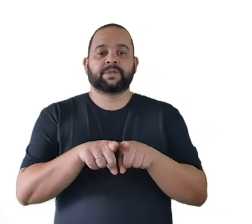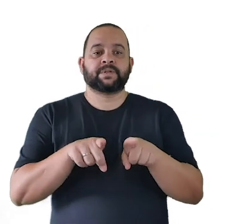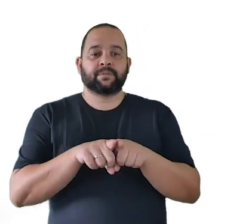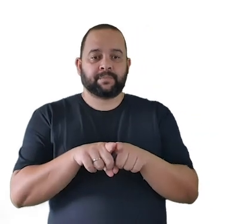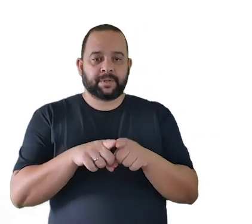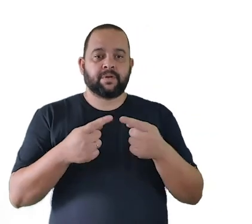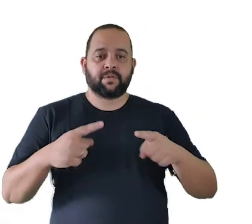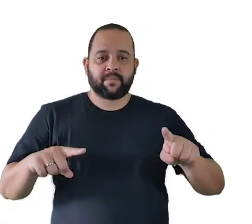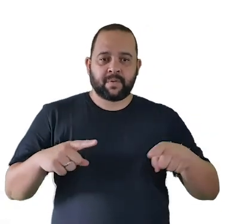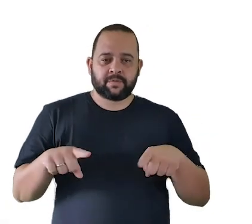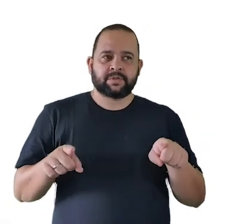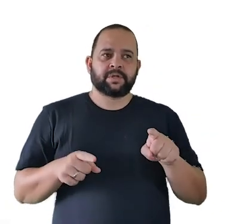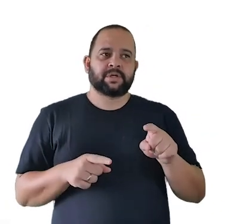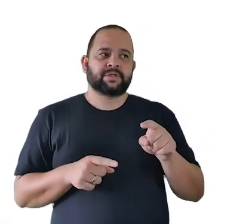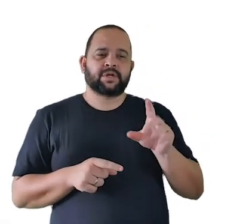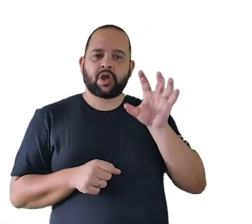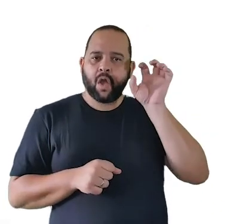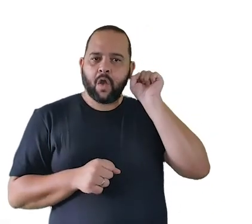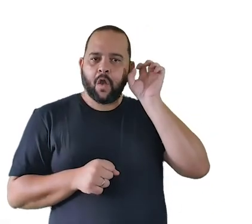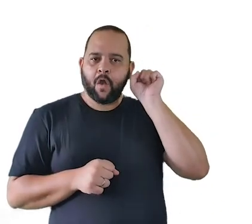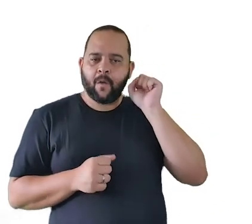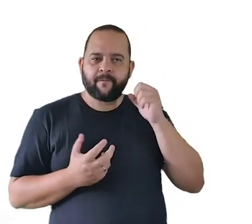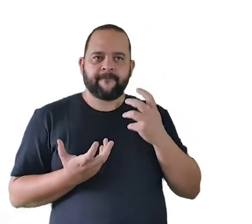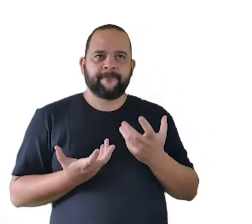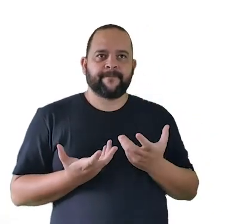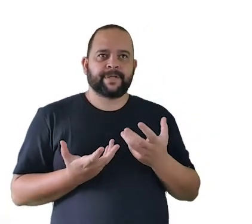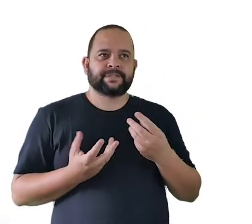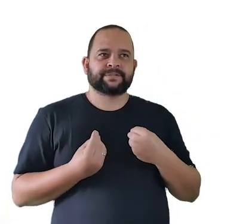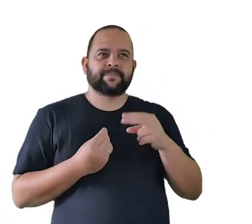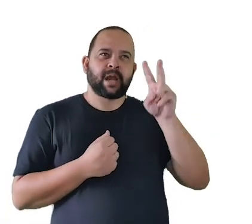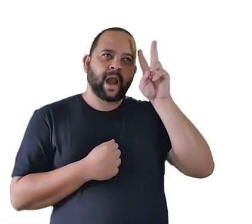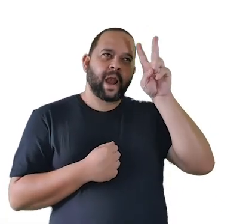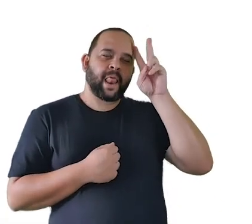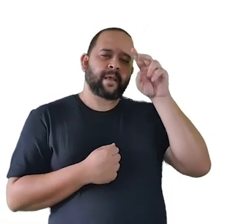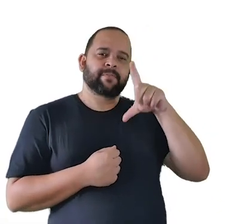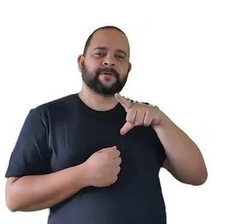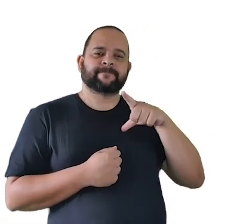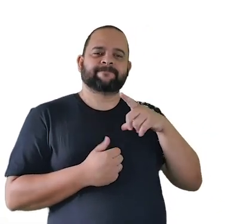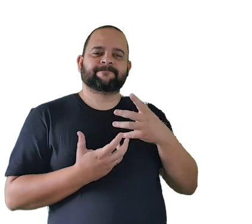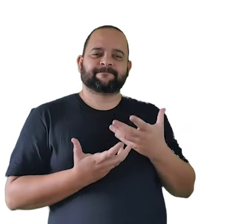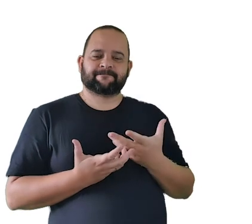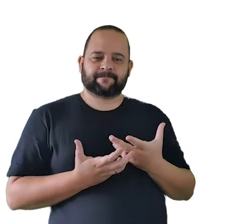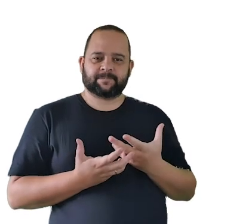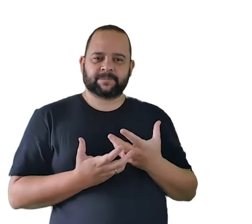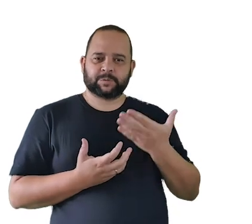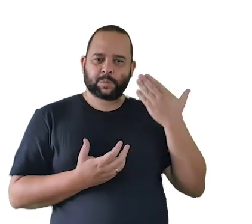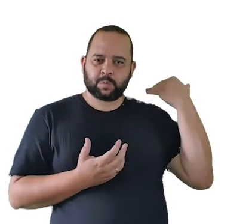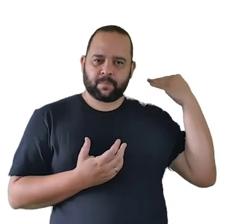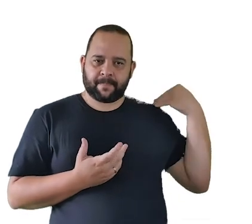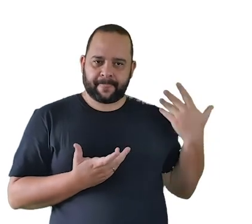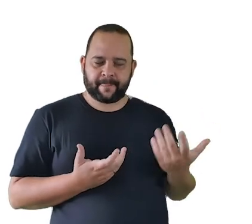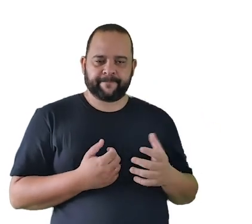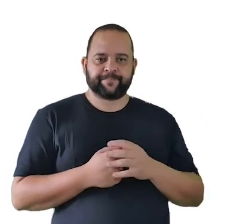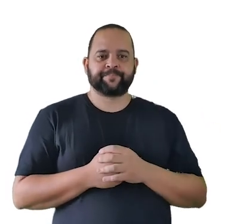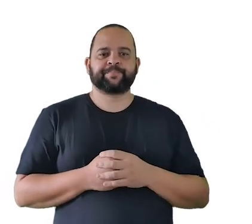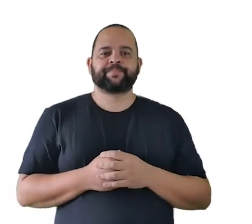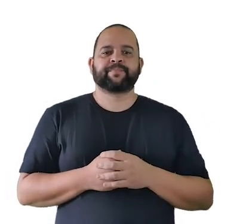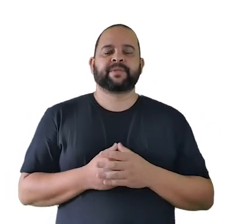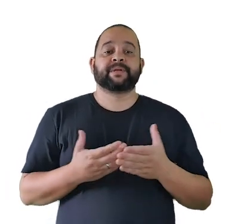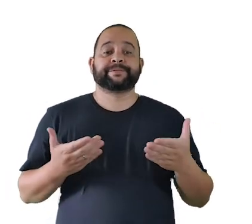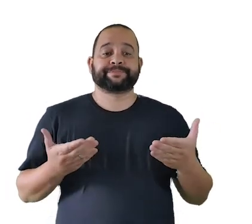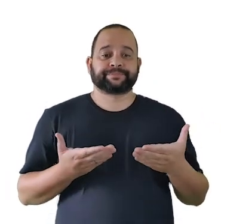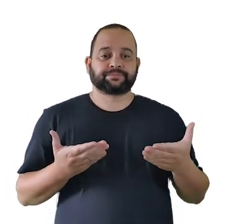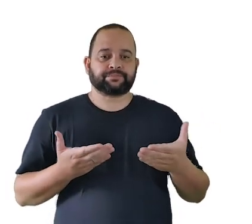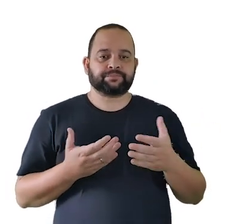dessas músicas que a gente ouve e sempre traz recordações sempre diz alguma coisa aí a gente vai agora para uma